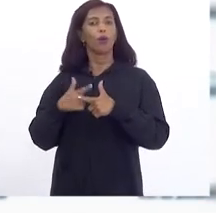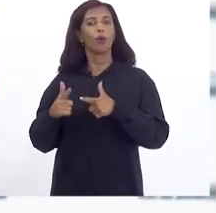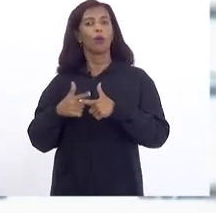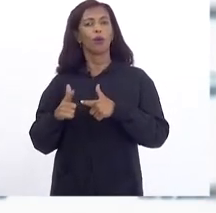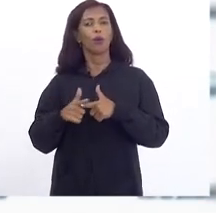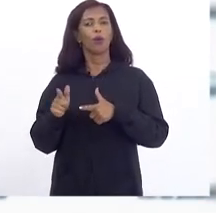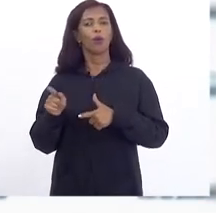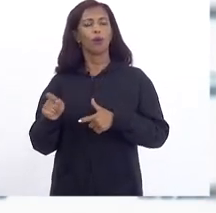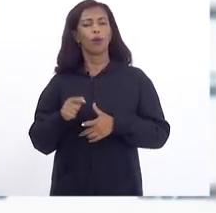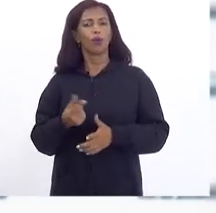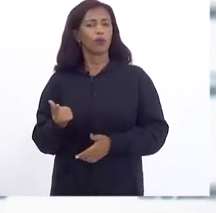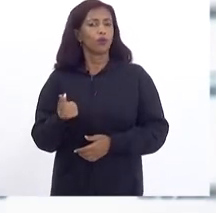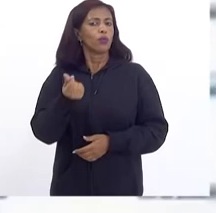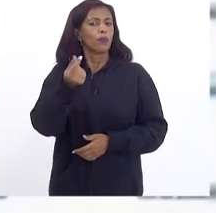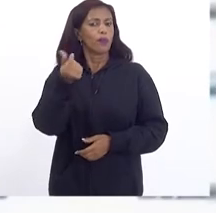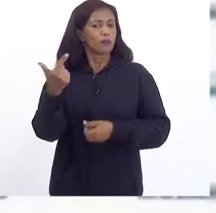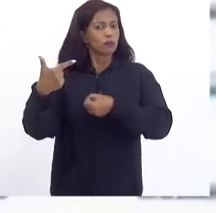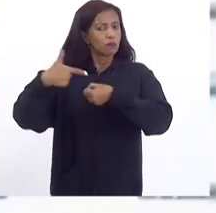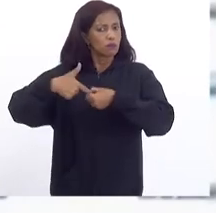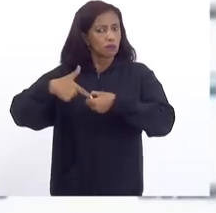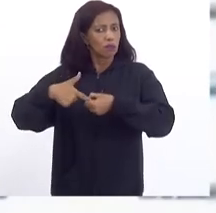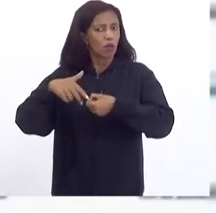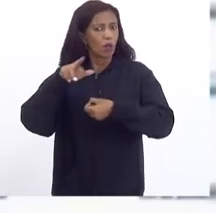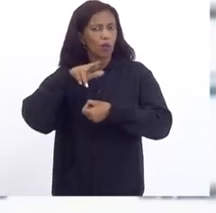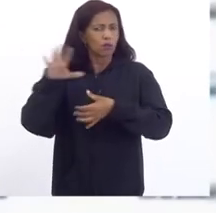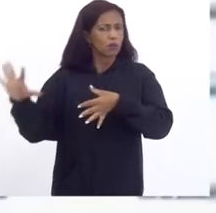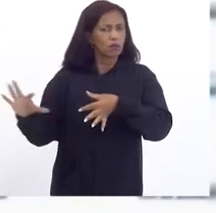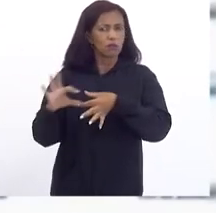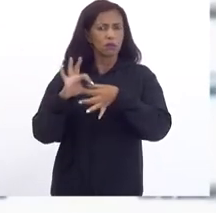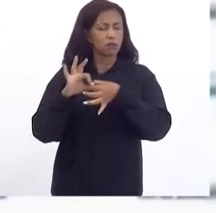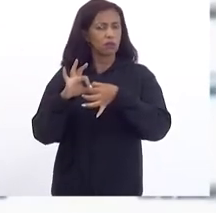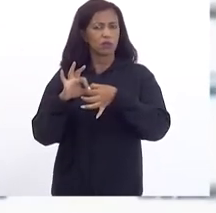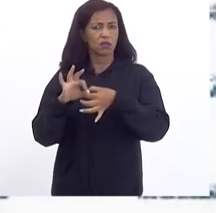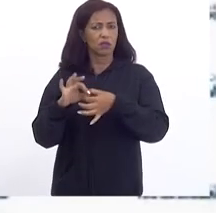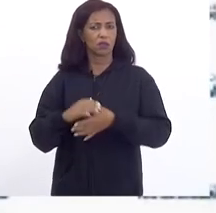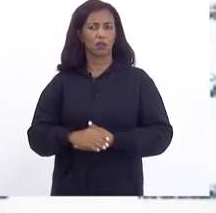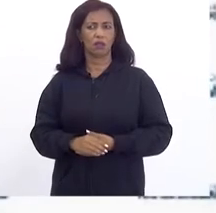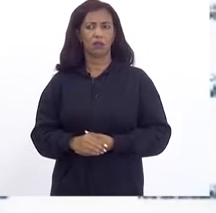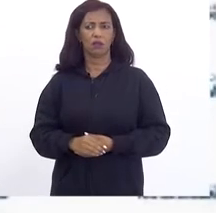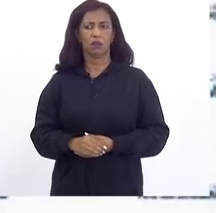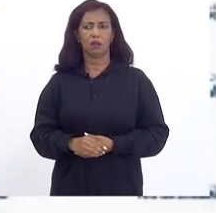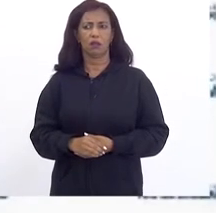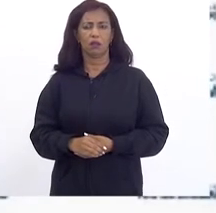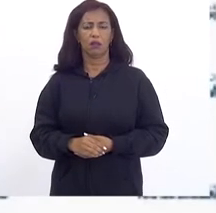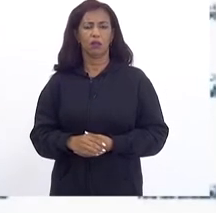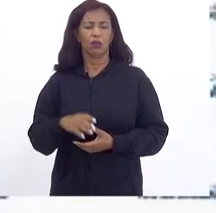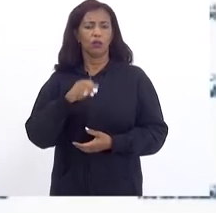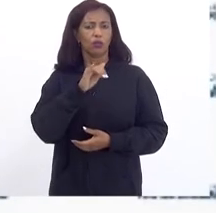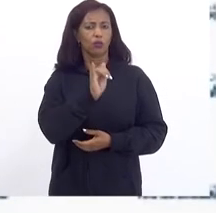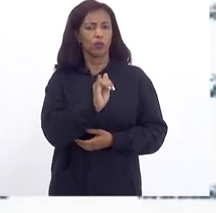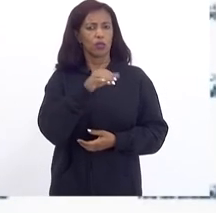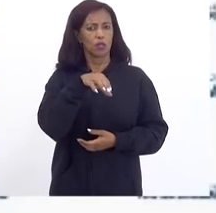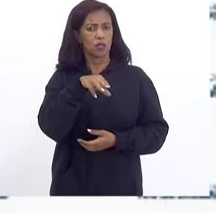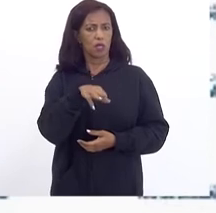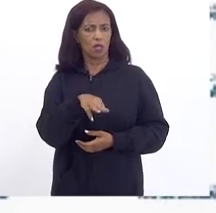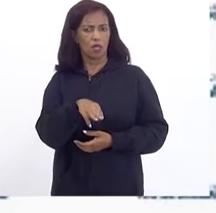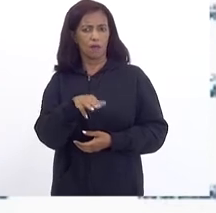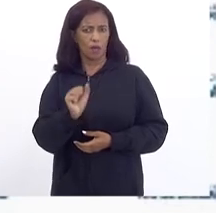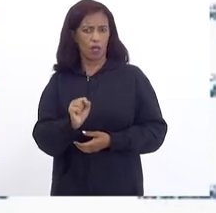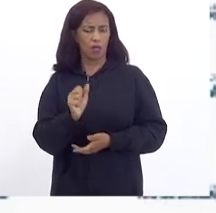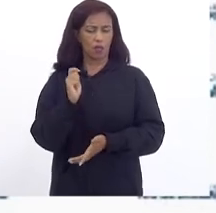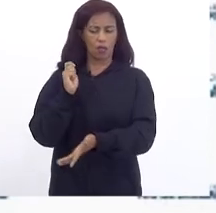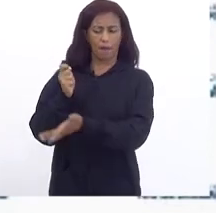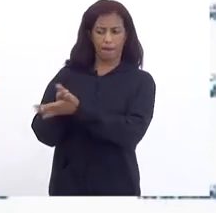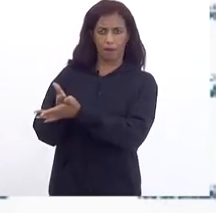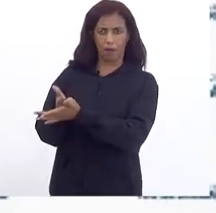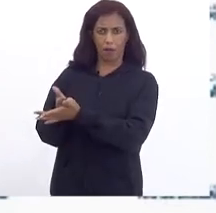preço Dos combustíveis Ele não está Atrelado A questão Do ICMS Que é Cobrado